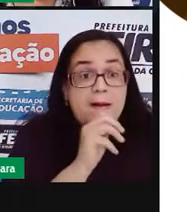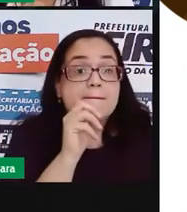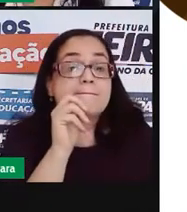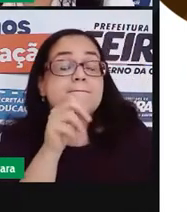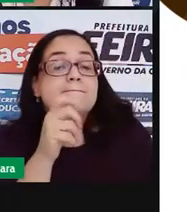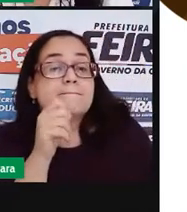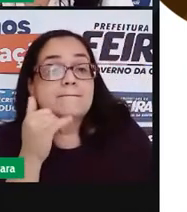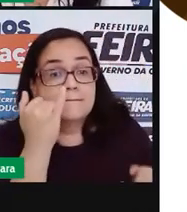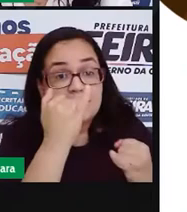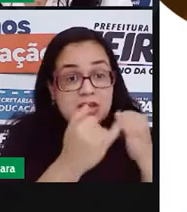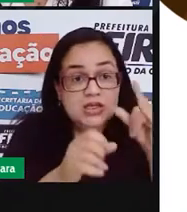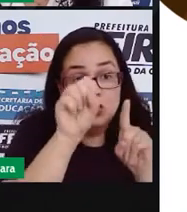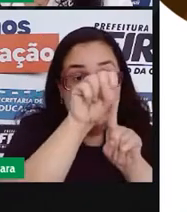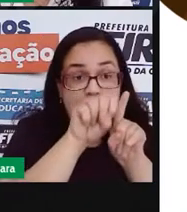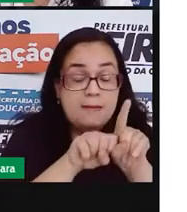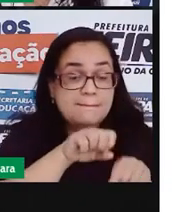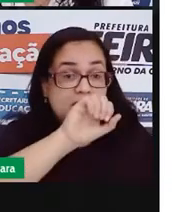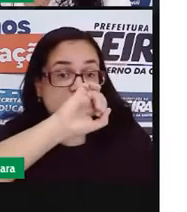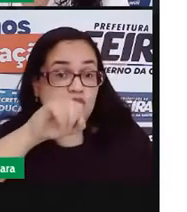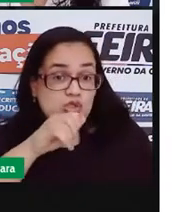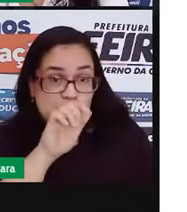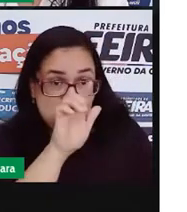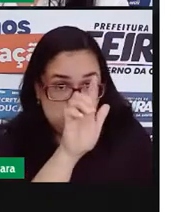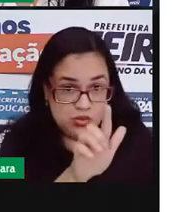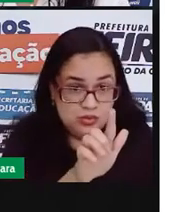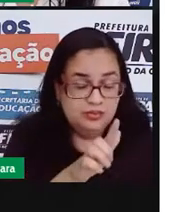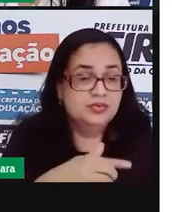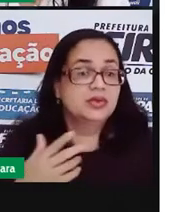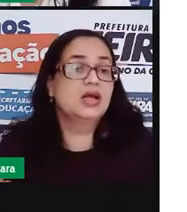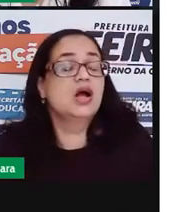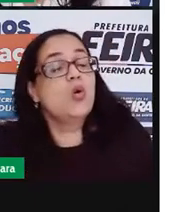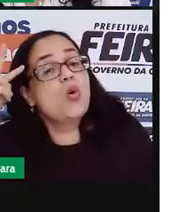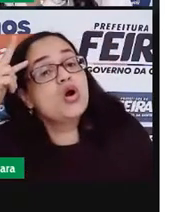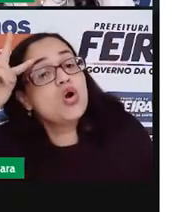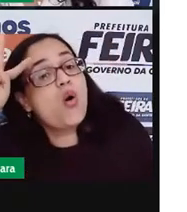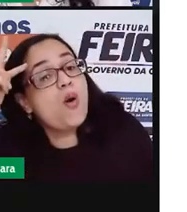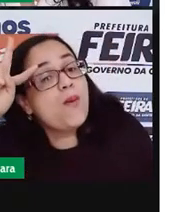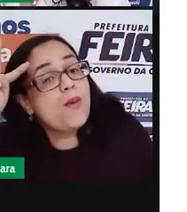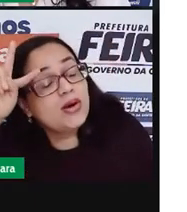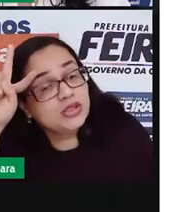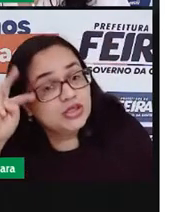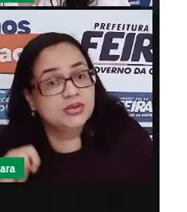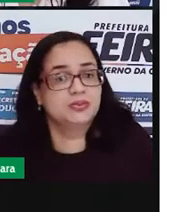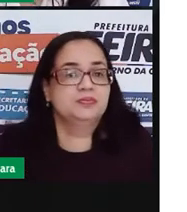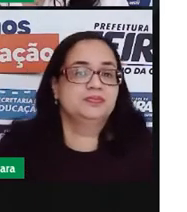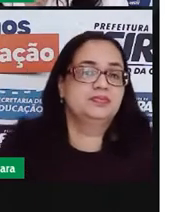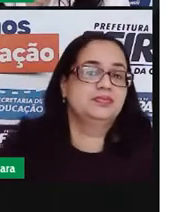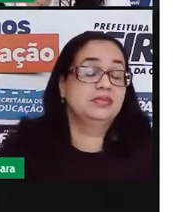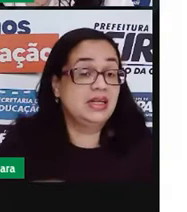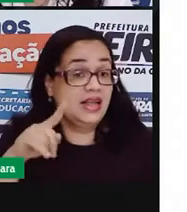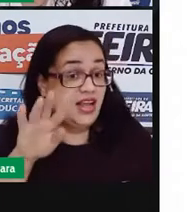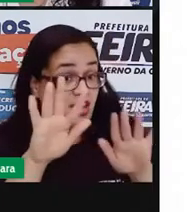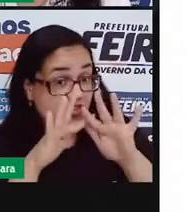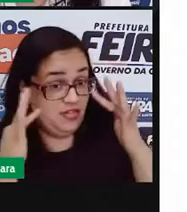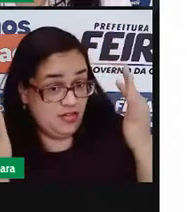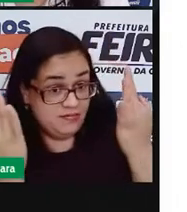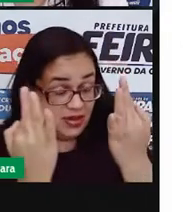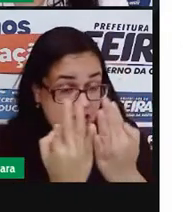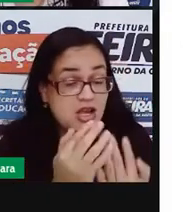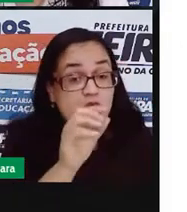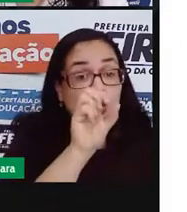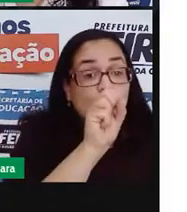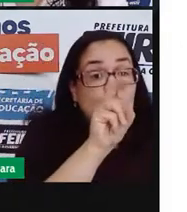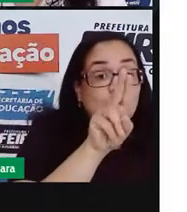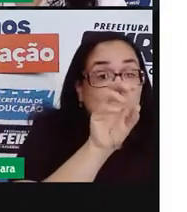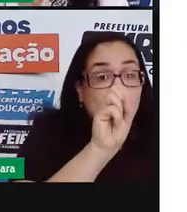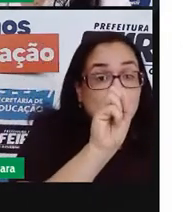na metade do mês de julho. E eu vou contar uma história para vocês. Esta é a família